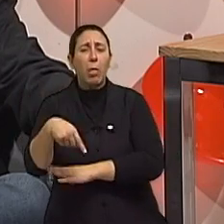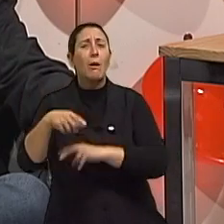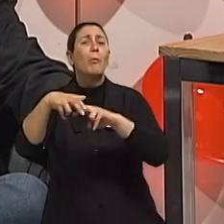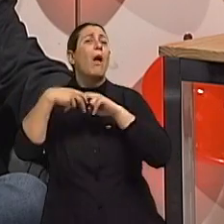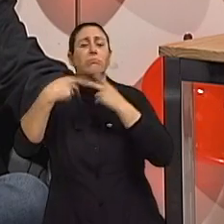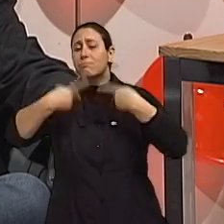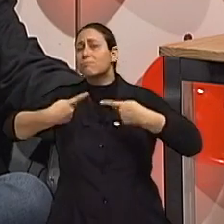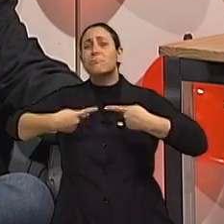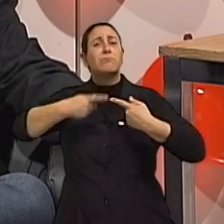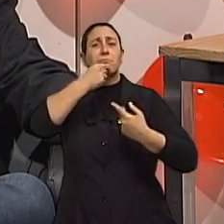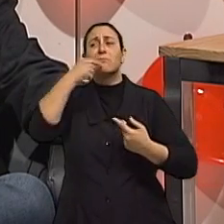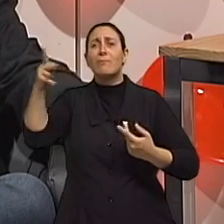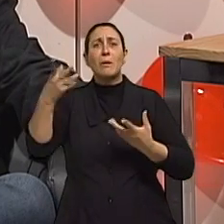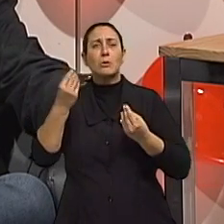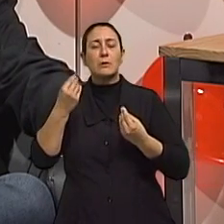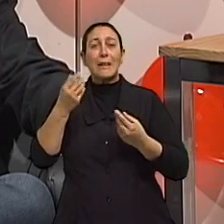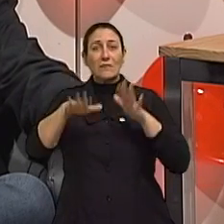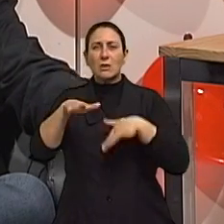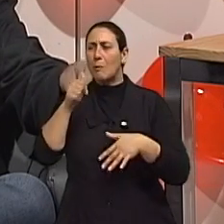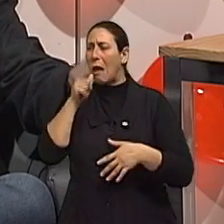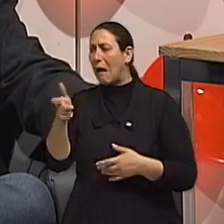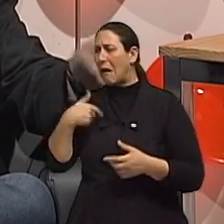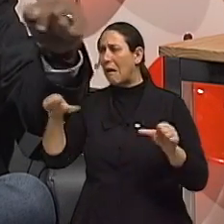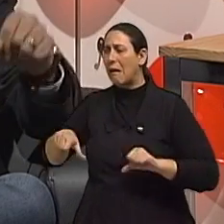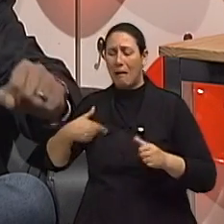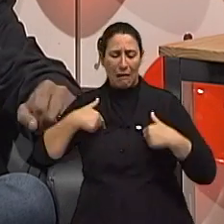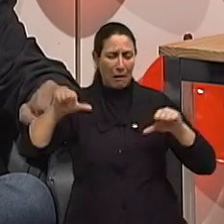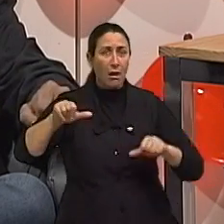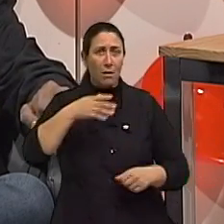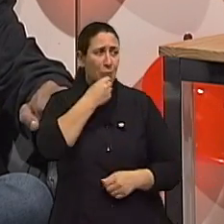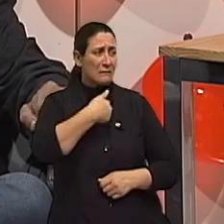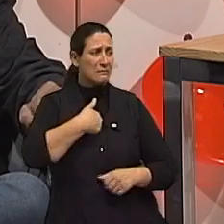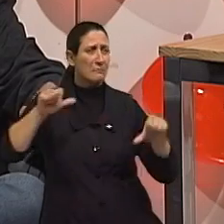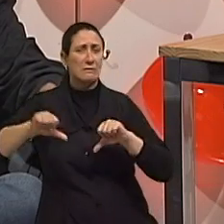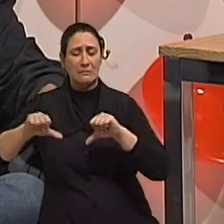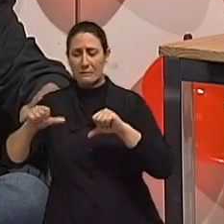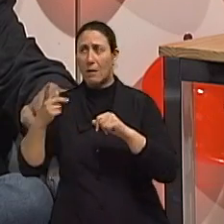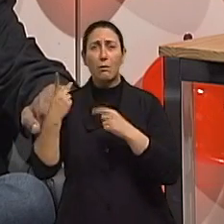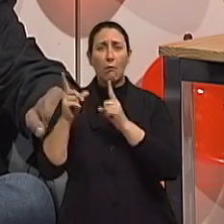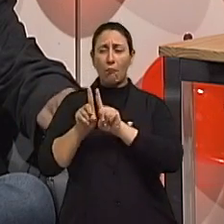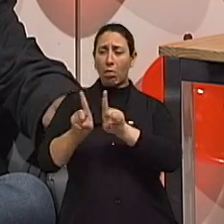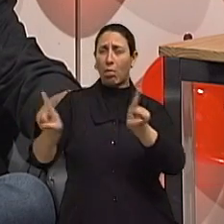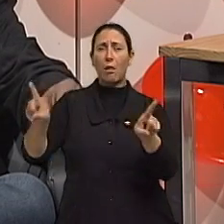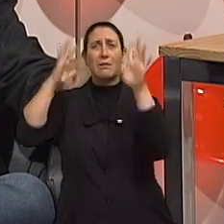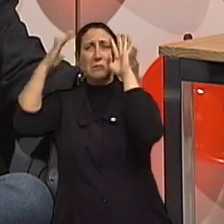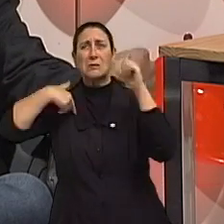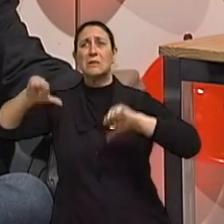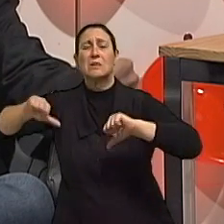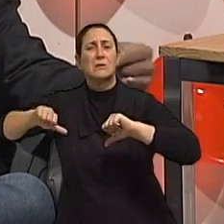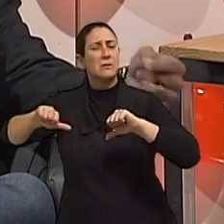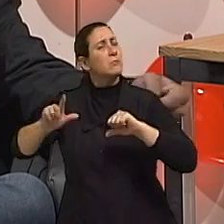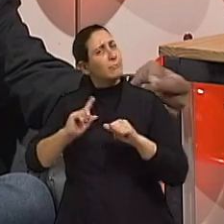a autocobrança gera ansiedade, a ansiedade leva a disfunção erétil. inimiga, exatamente. Às vezes,